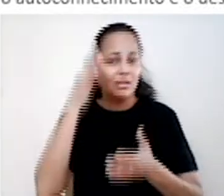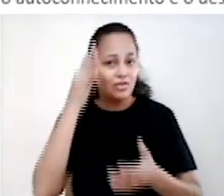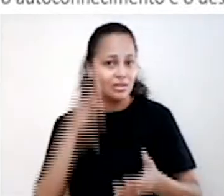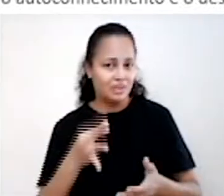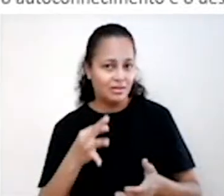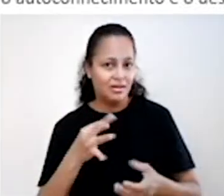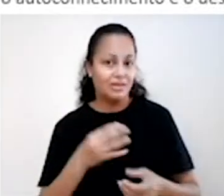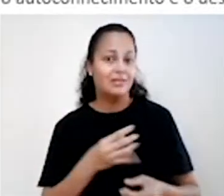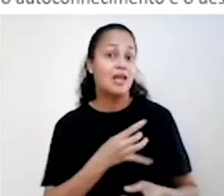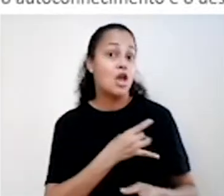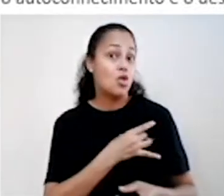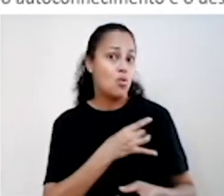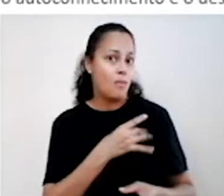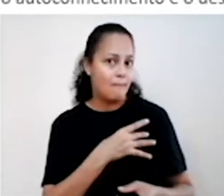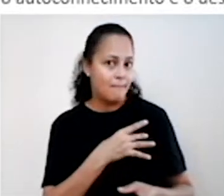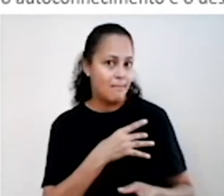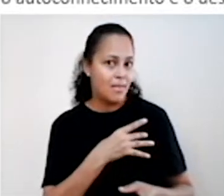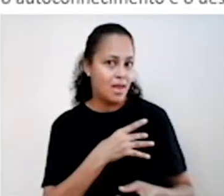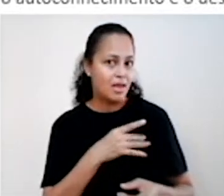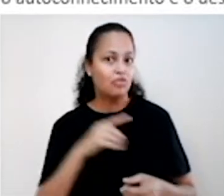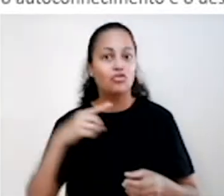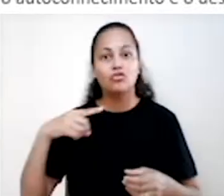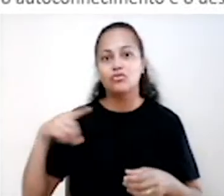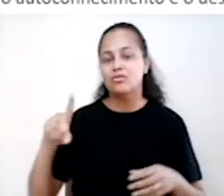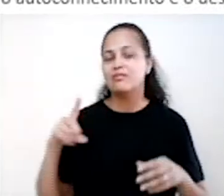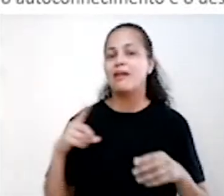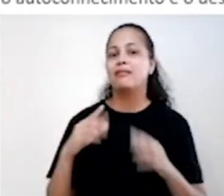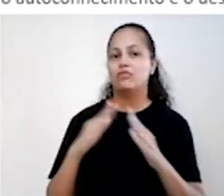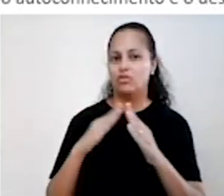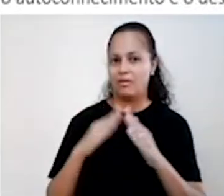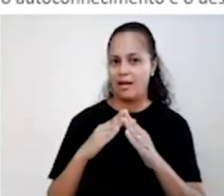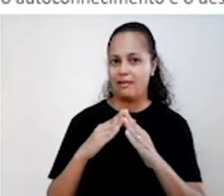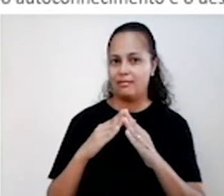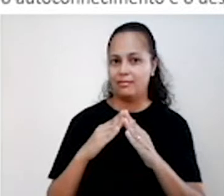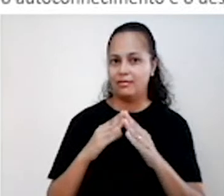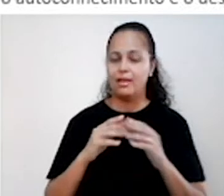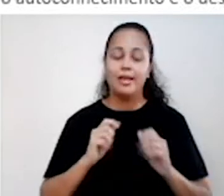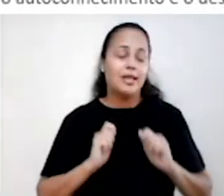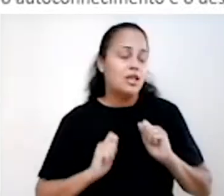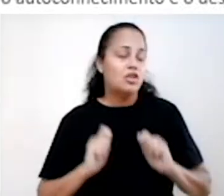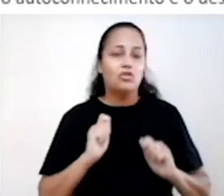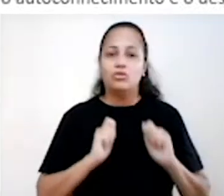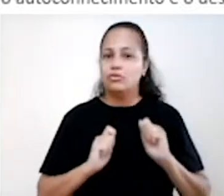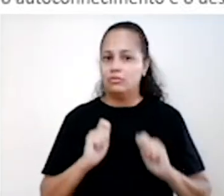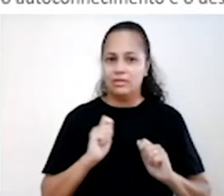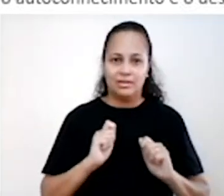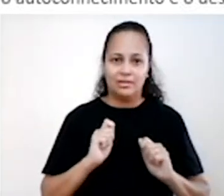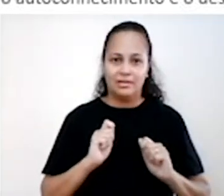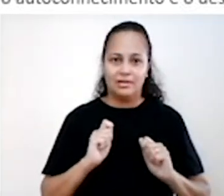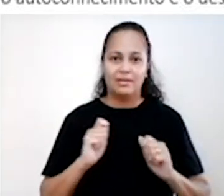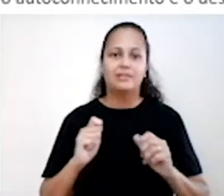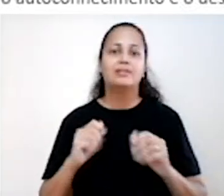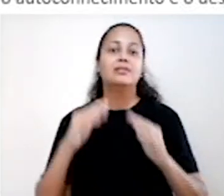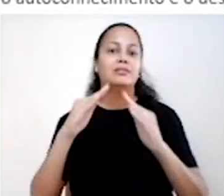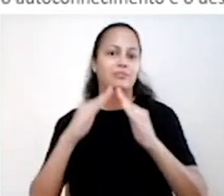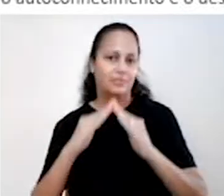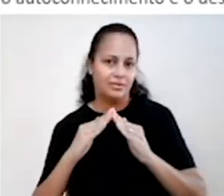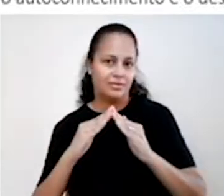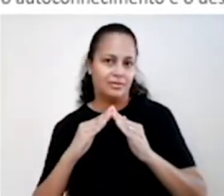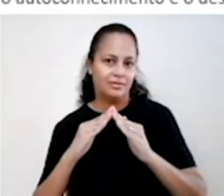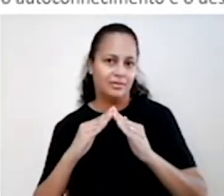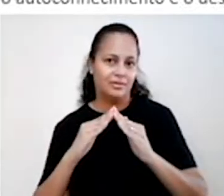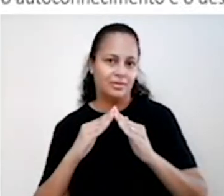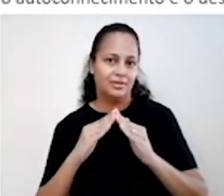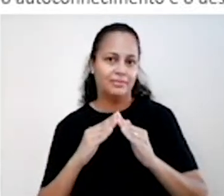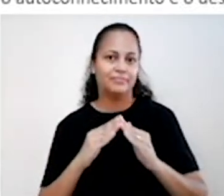causado medo de sair de casa, estresse de ficar dentro de casa ou de realizar as medidas de limpeza e precaução contra o